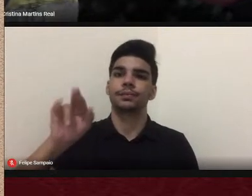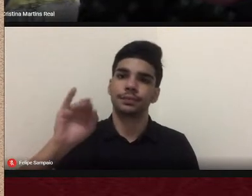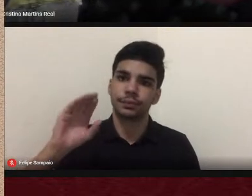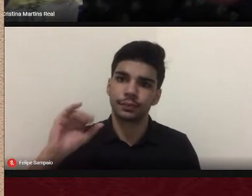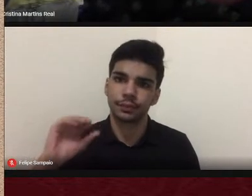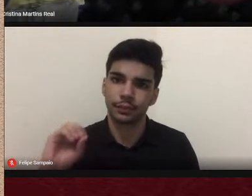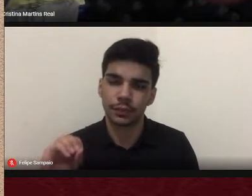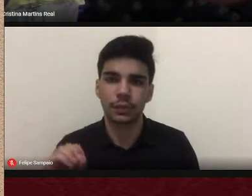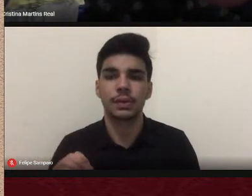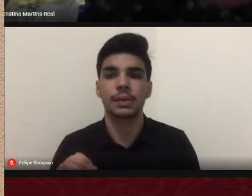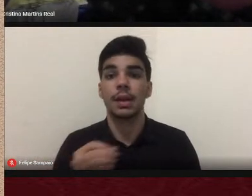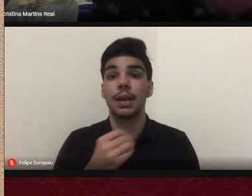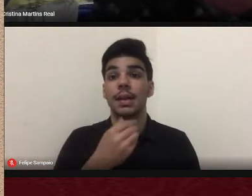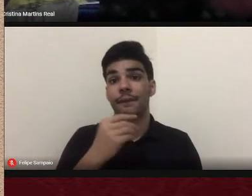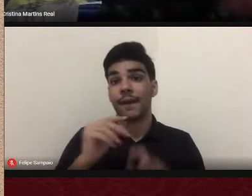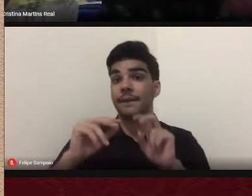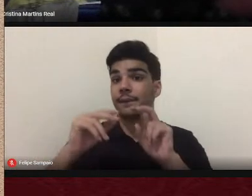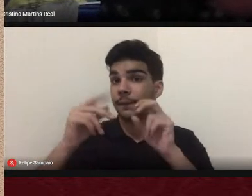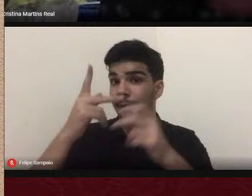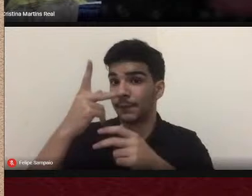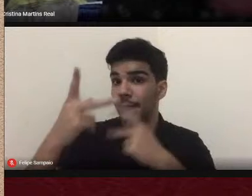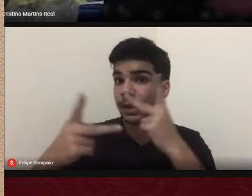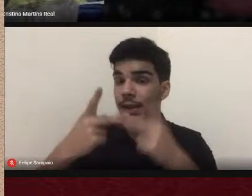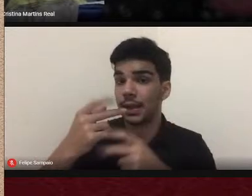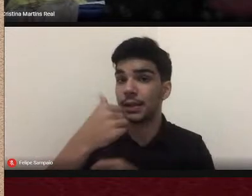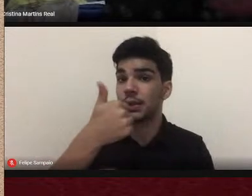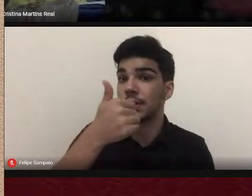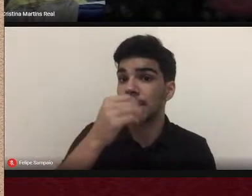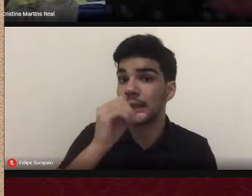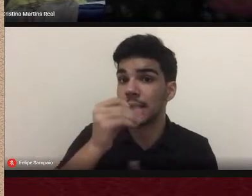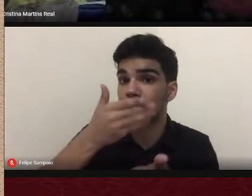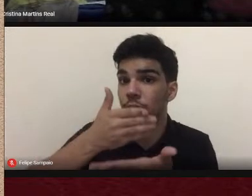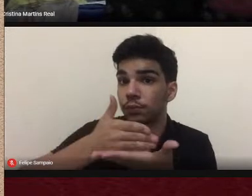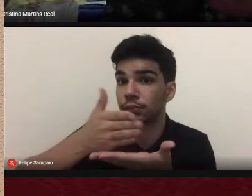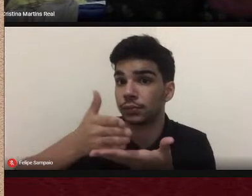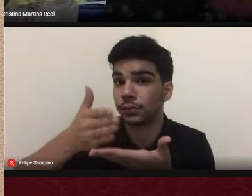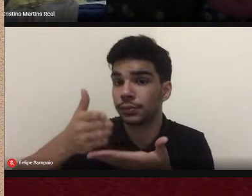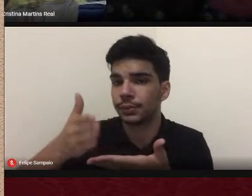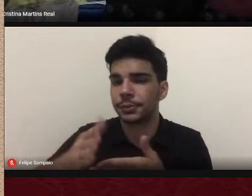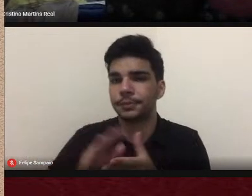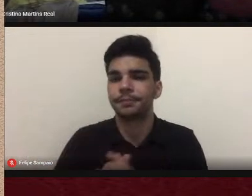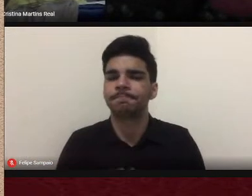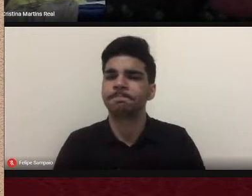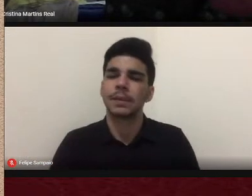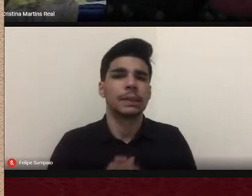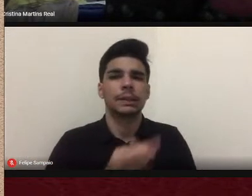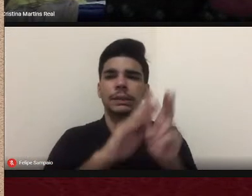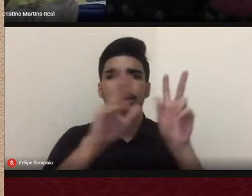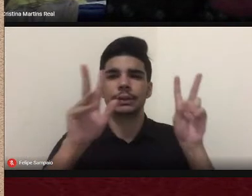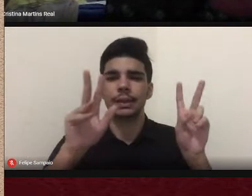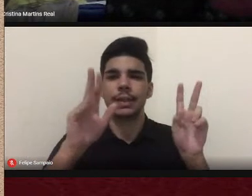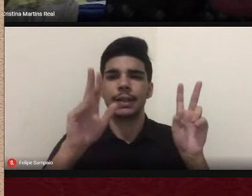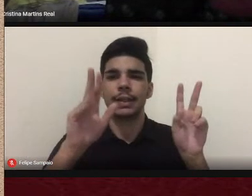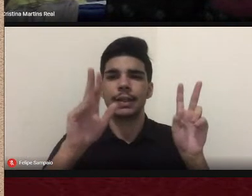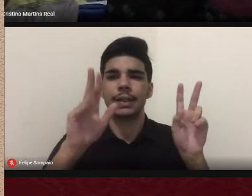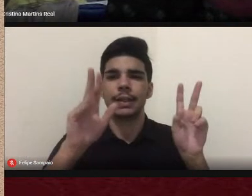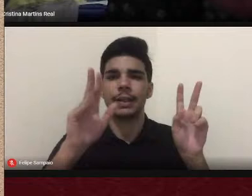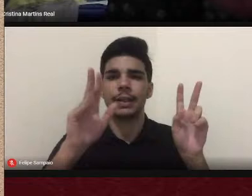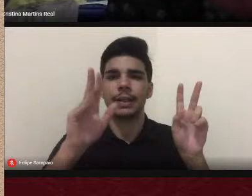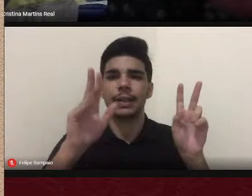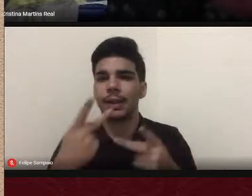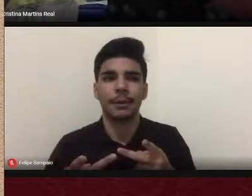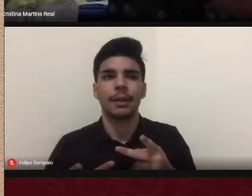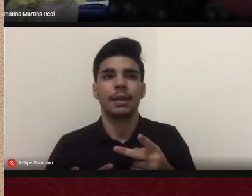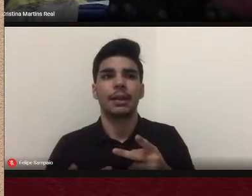No décimo primeiro capítulo, foi tratado da implementação e a implantação da educação à distância na